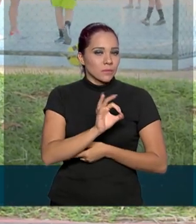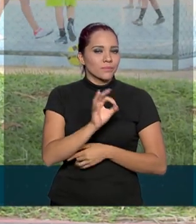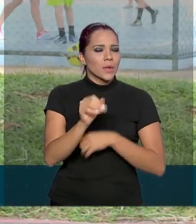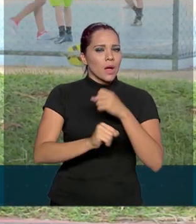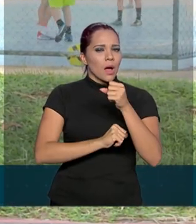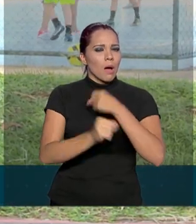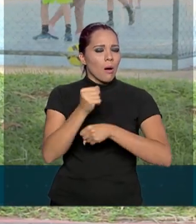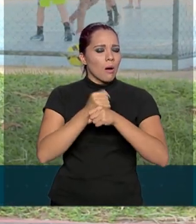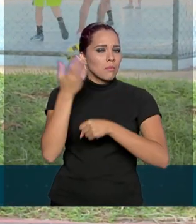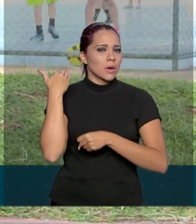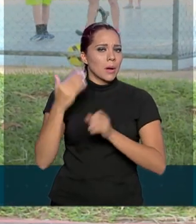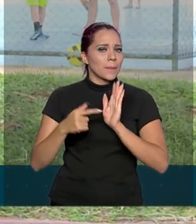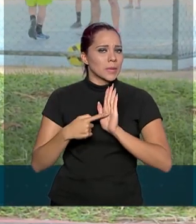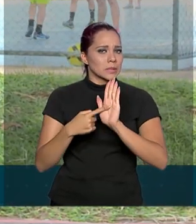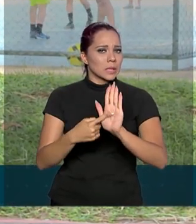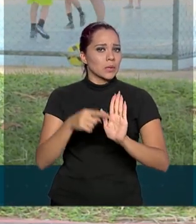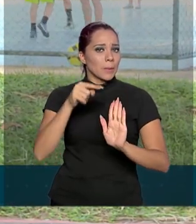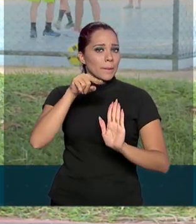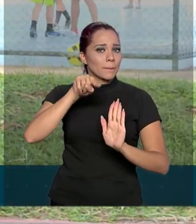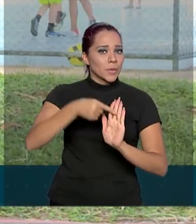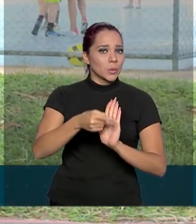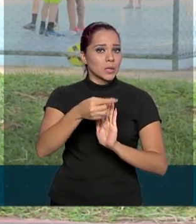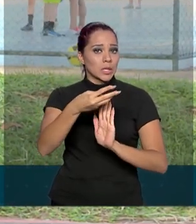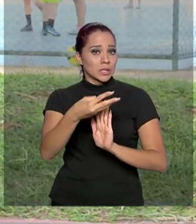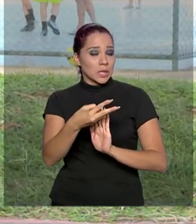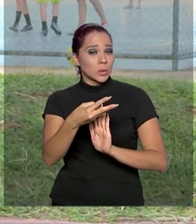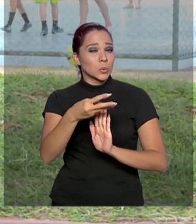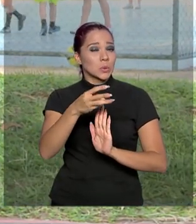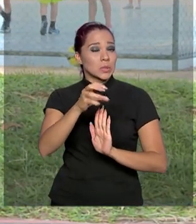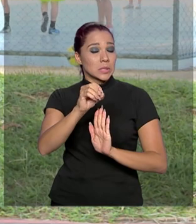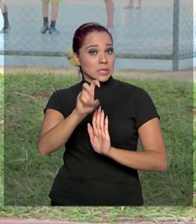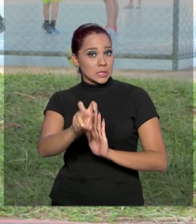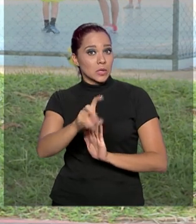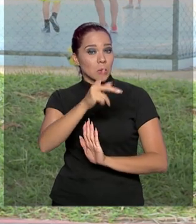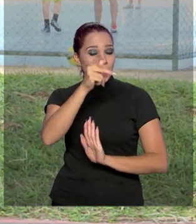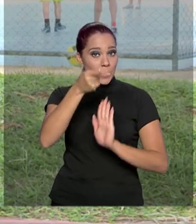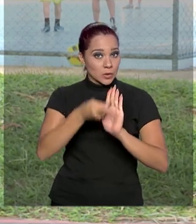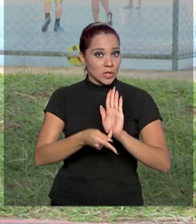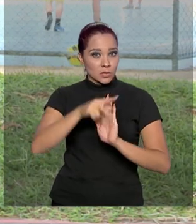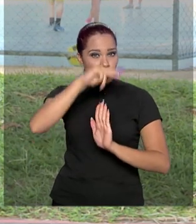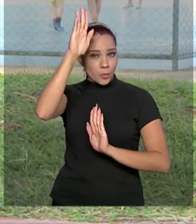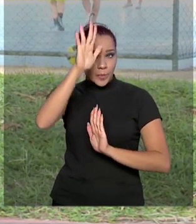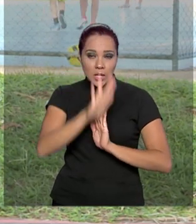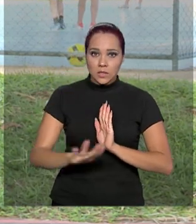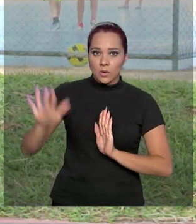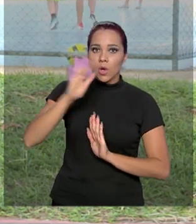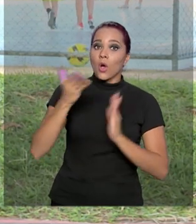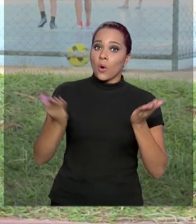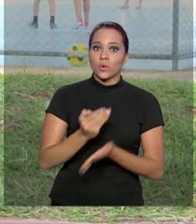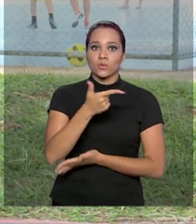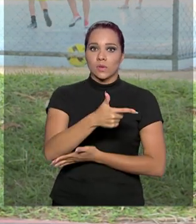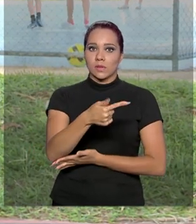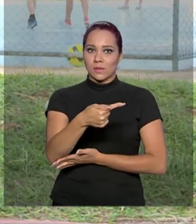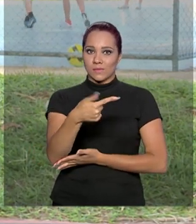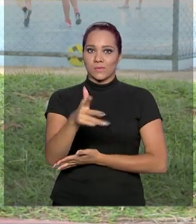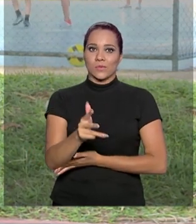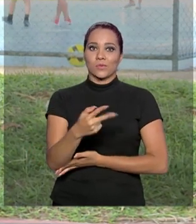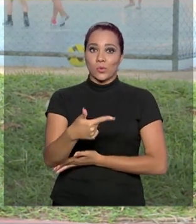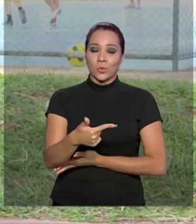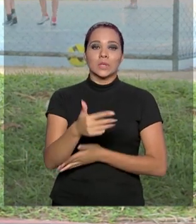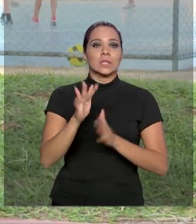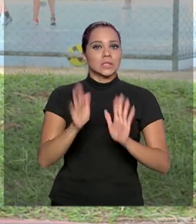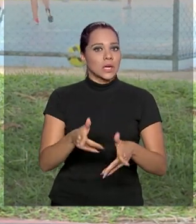apresentados 1.305 projetos em todo o país. Hoje, 272 estão em execução.